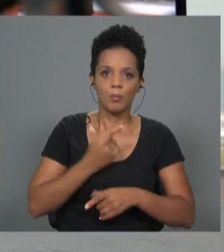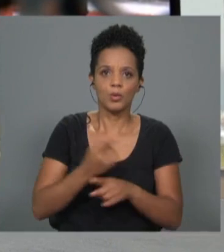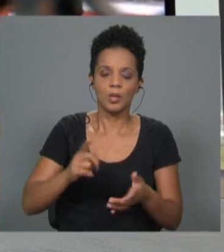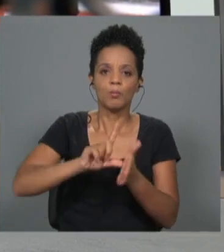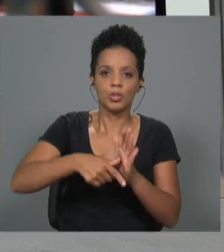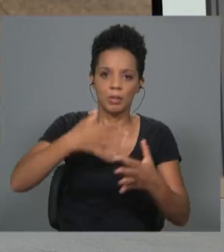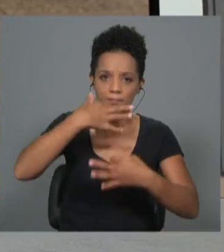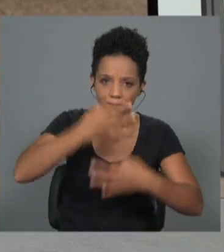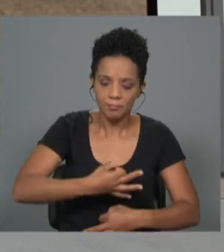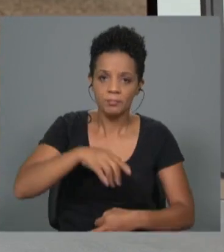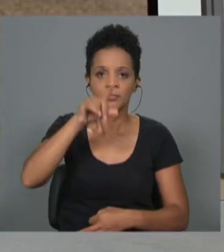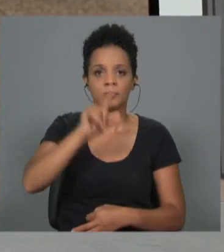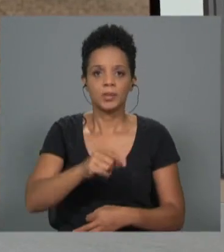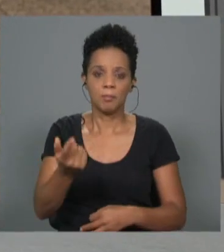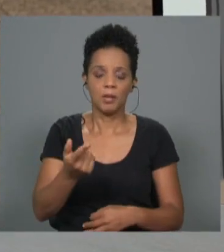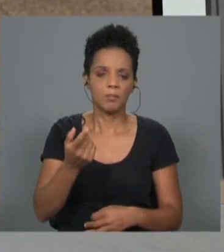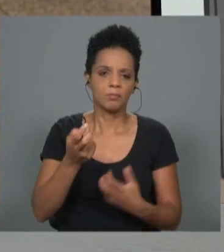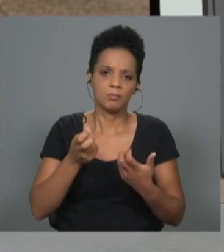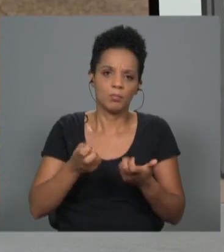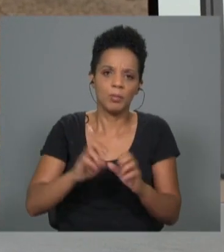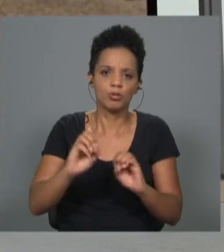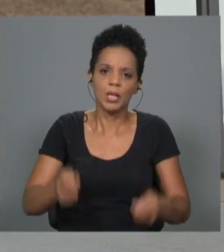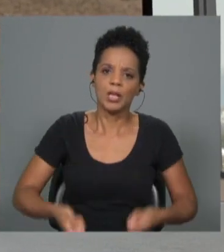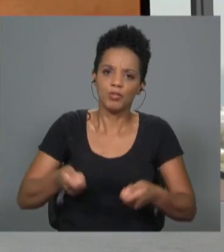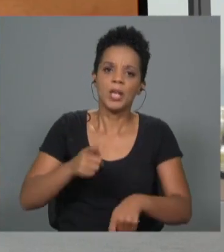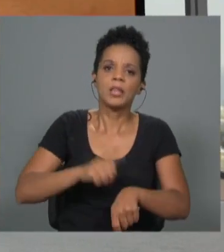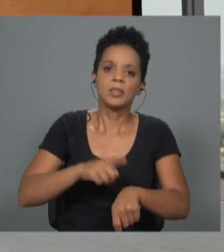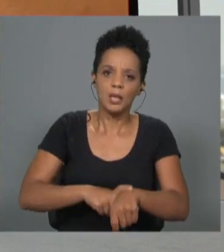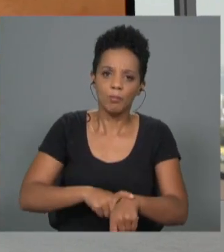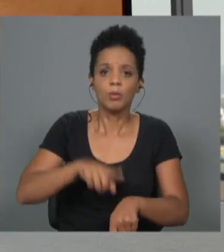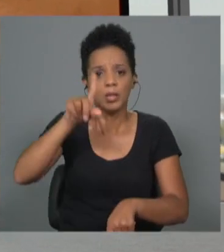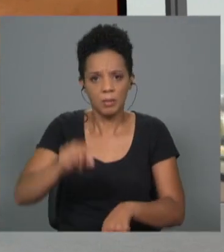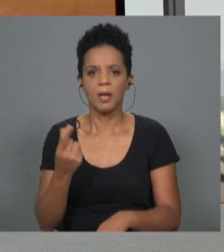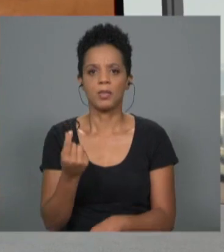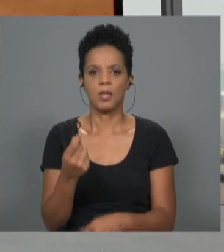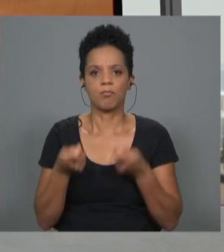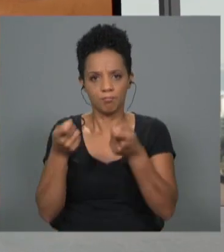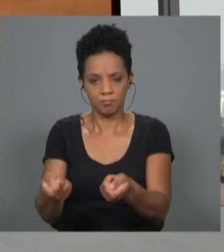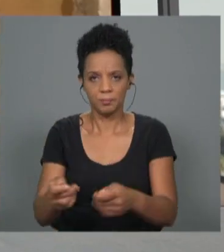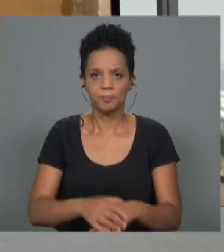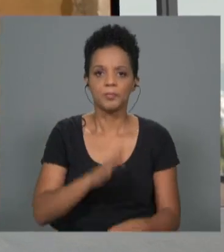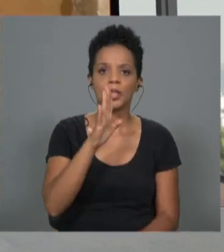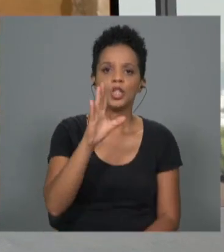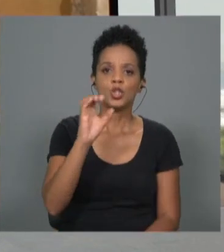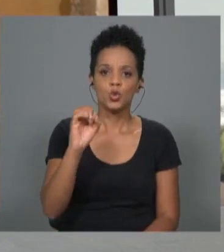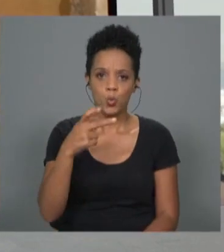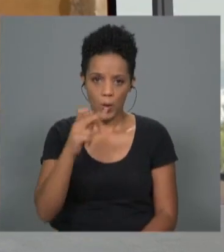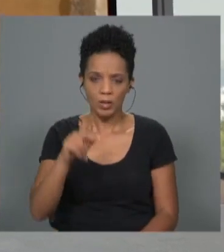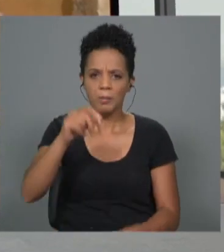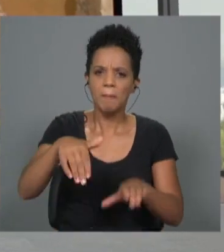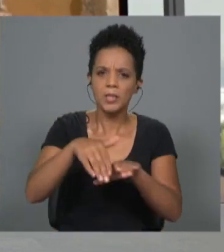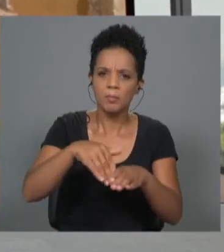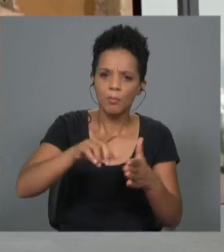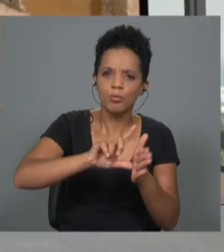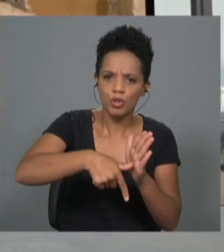projeto e porque não se importaram de investir tanto tempo como a dinheiro. E a Joana também está envolvida num